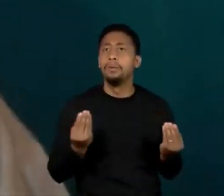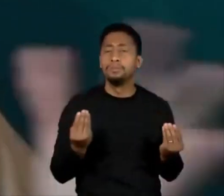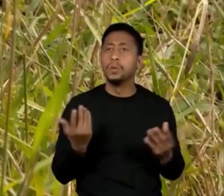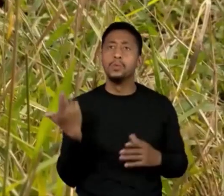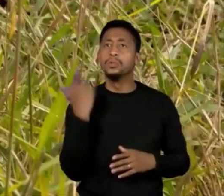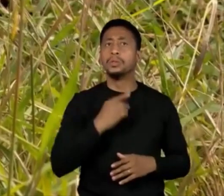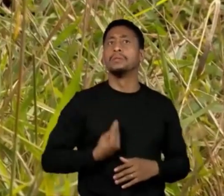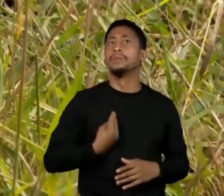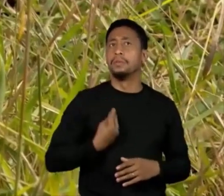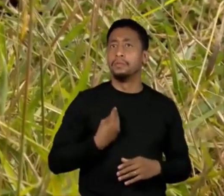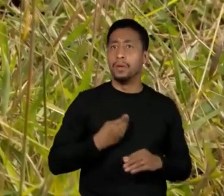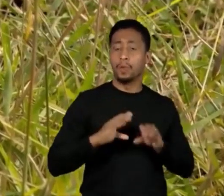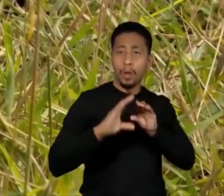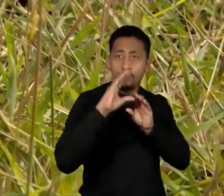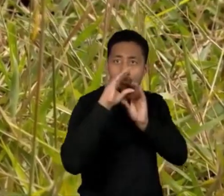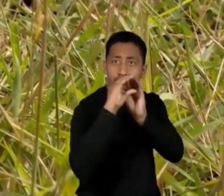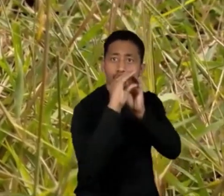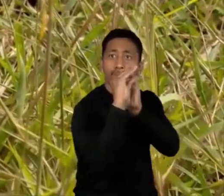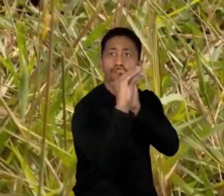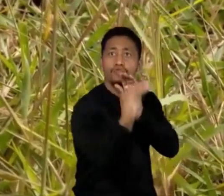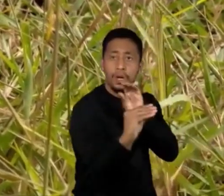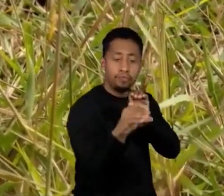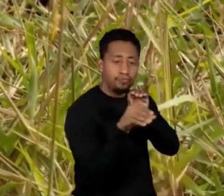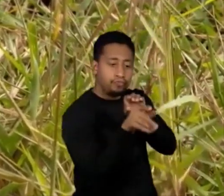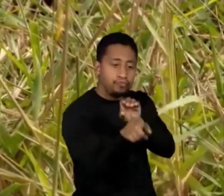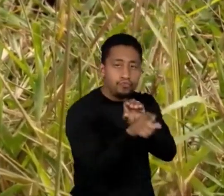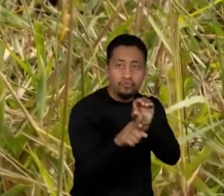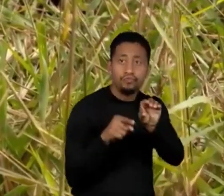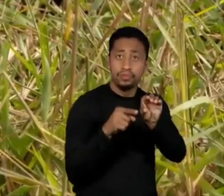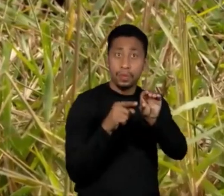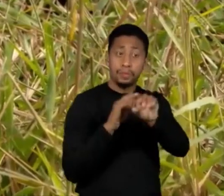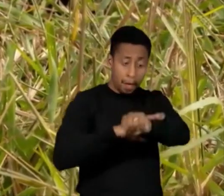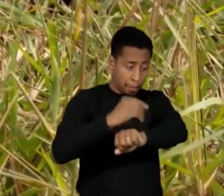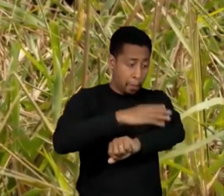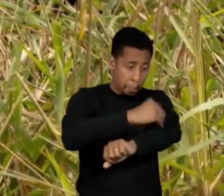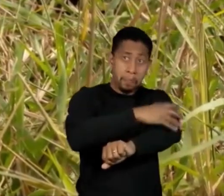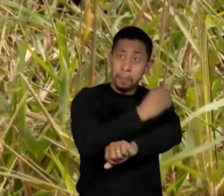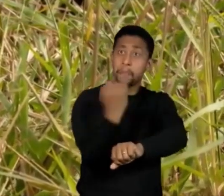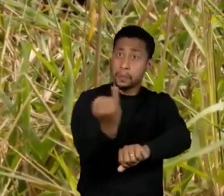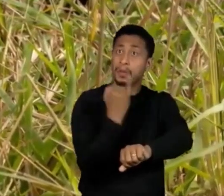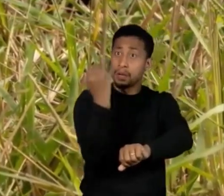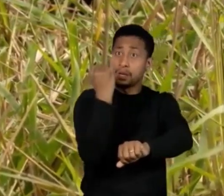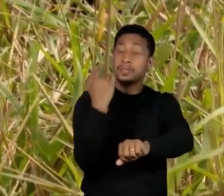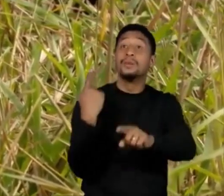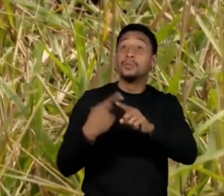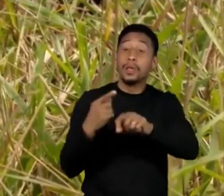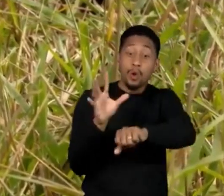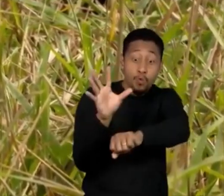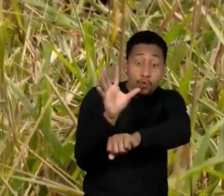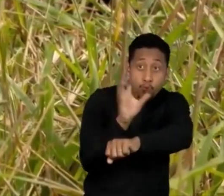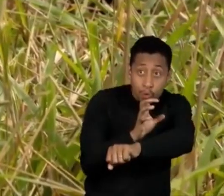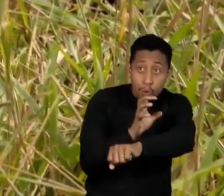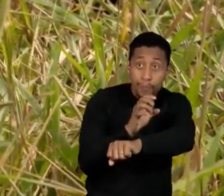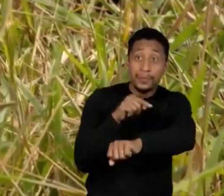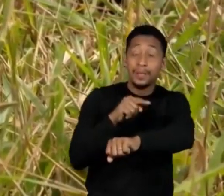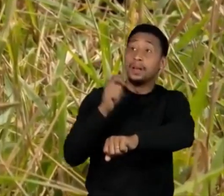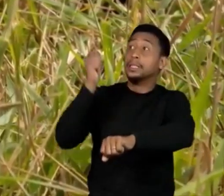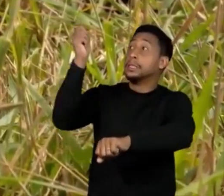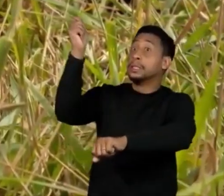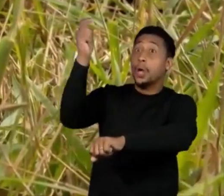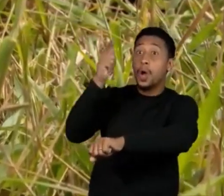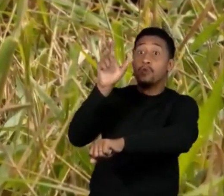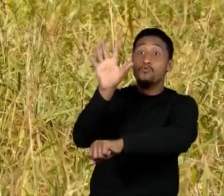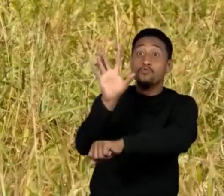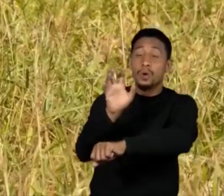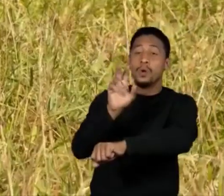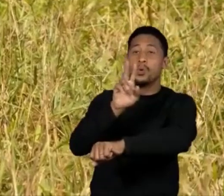albino. Porque a gente sabe que a pelagem, a corda pelagem é muito importante. A melanina ajuda a gente a absorver a radiação